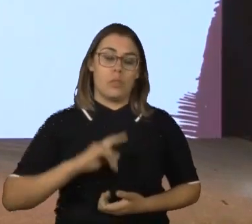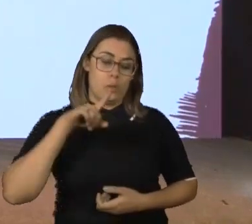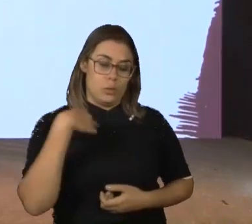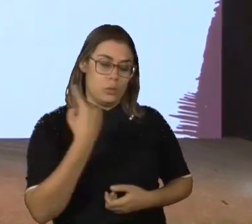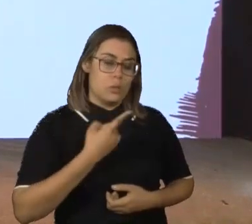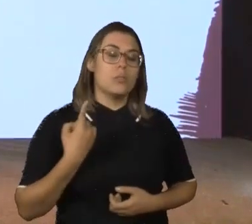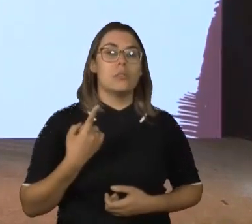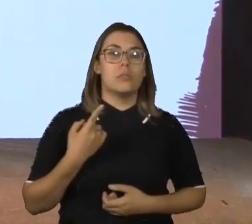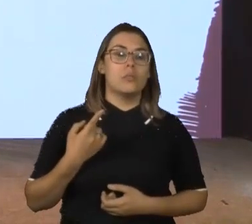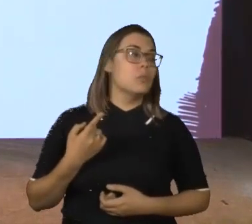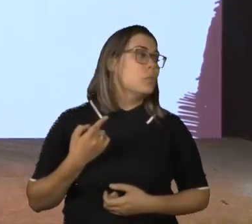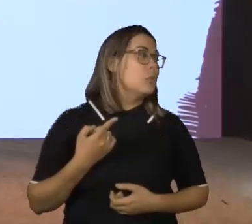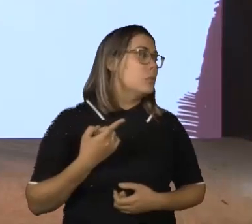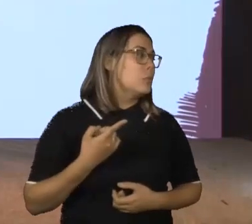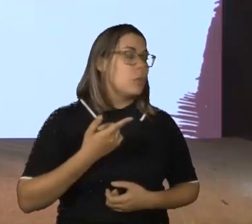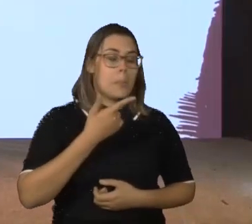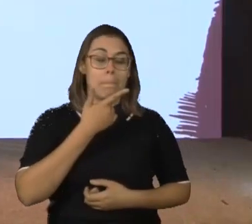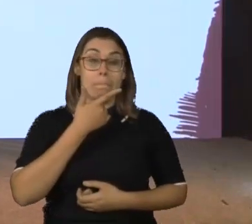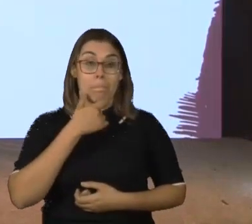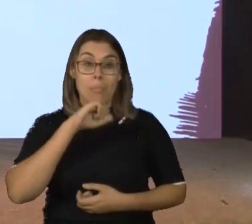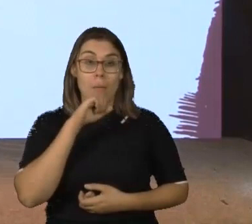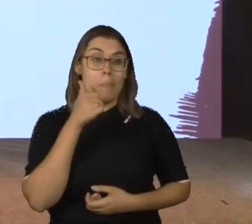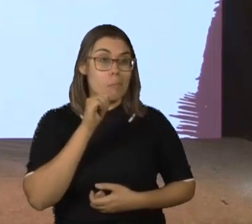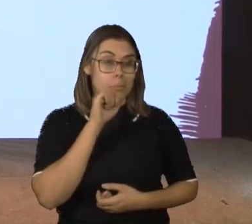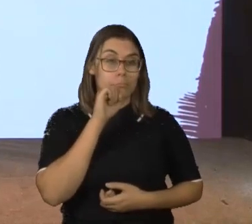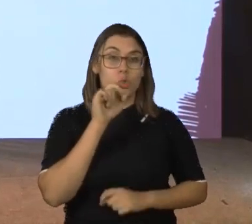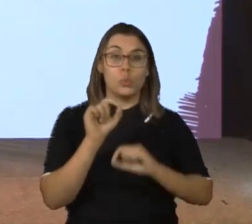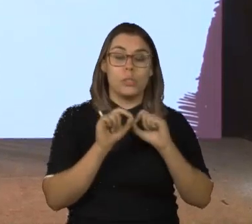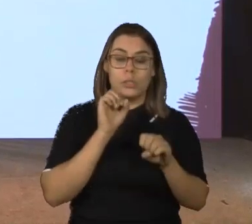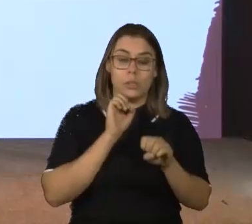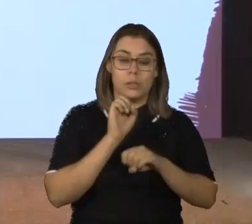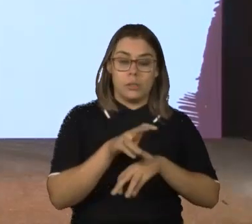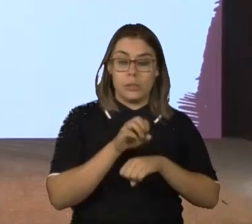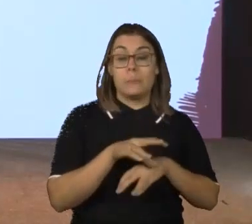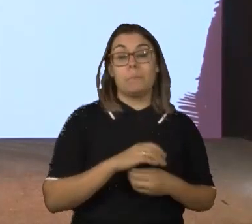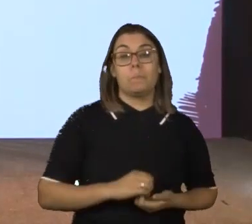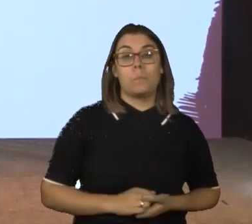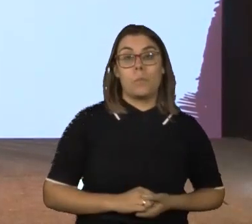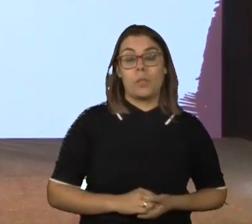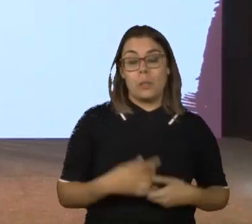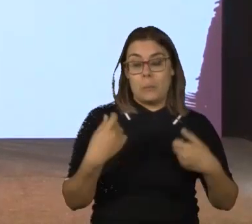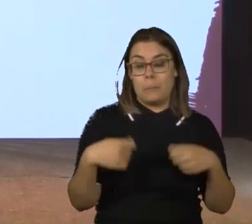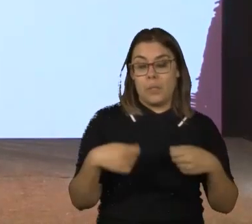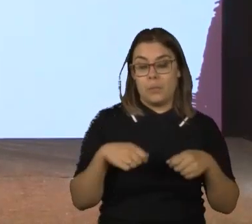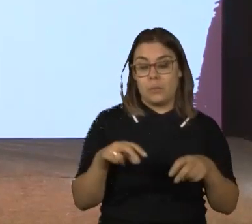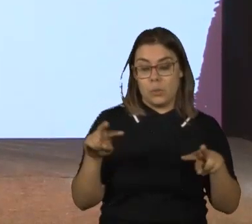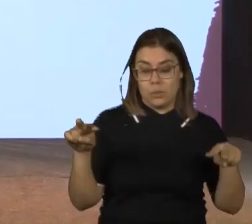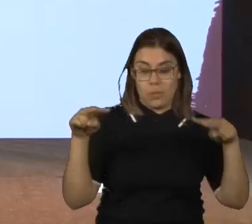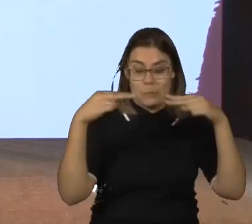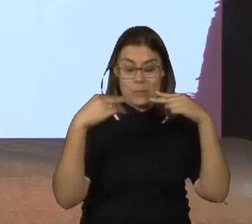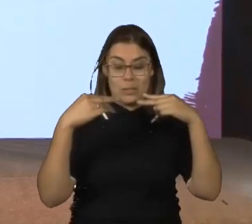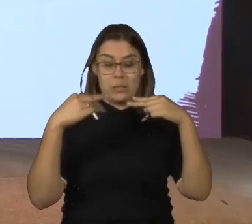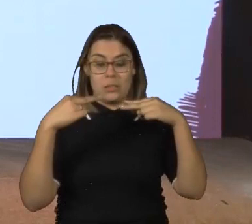tivemos com os pais foi um trabalho bastante interessante. Uma mãe virou e falou assim, eu preciso primeiro olhar para mim para depois